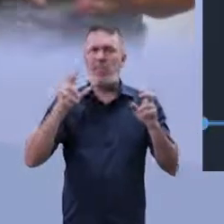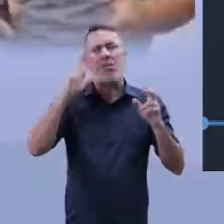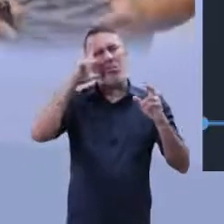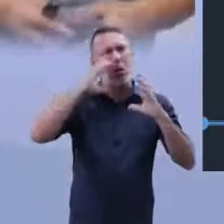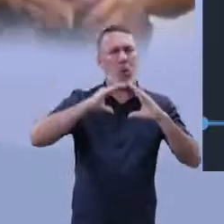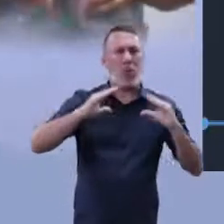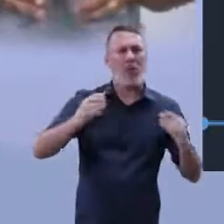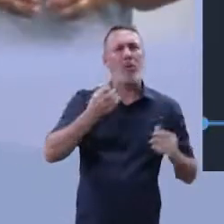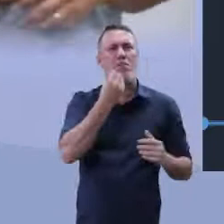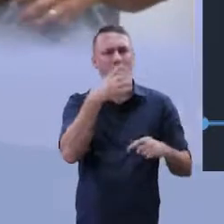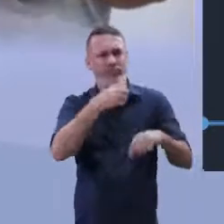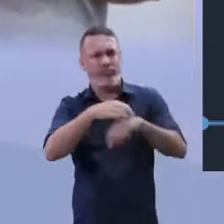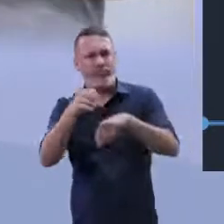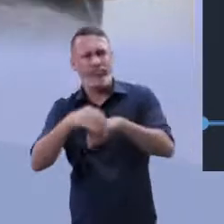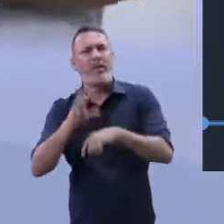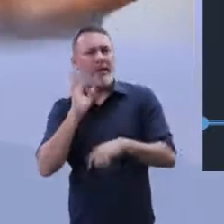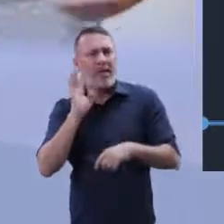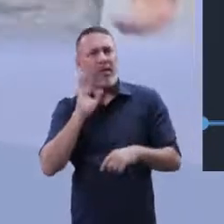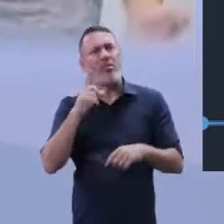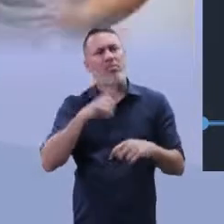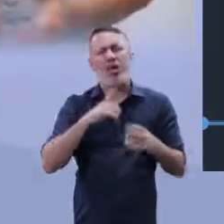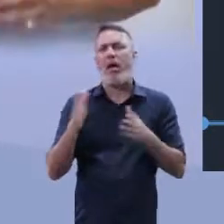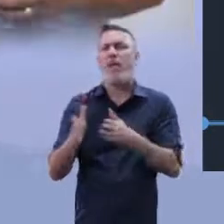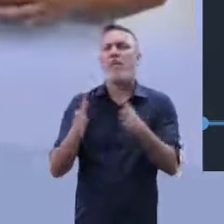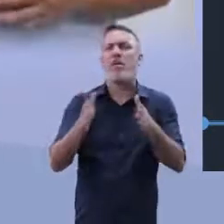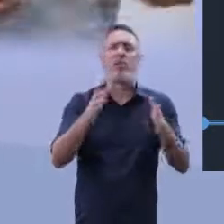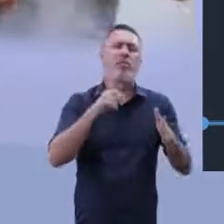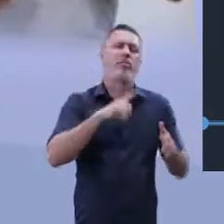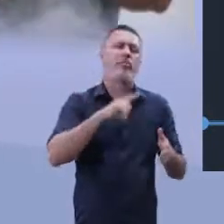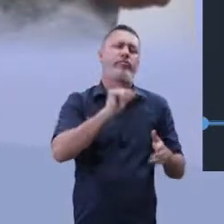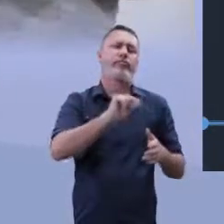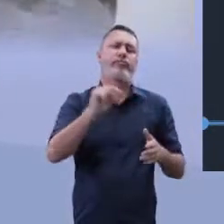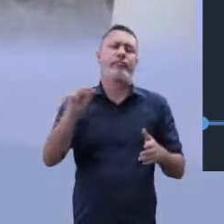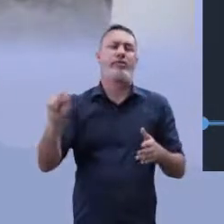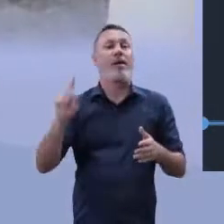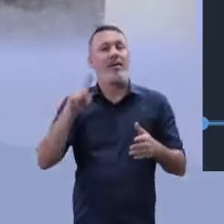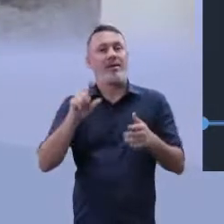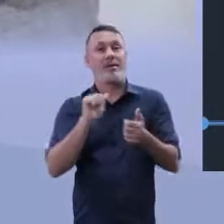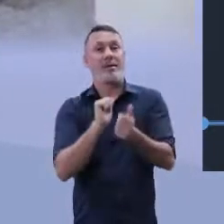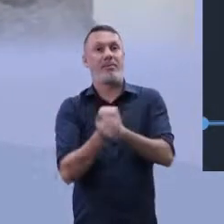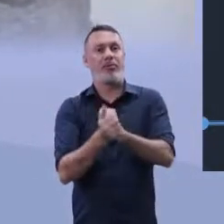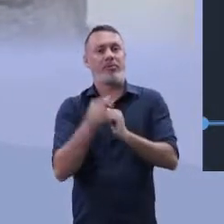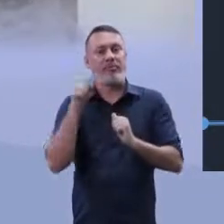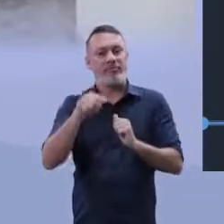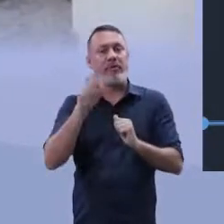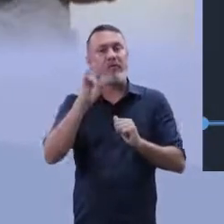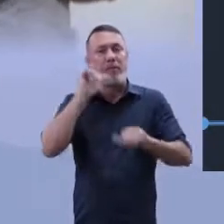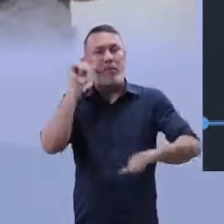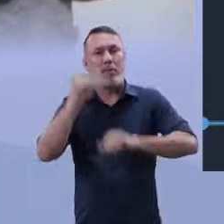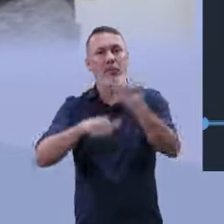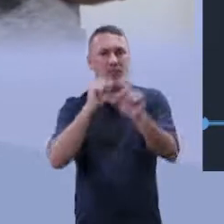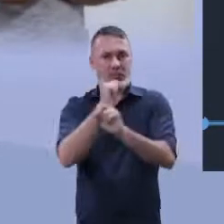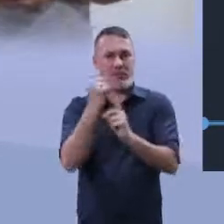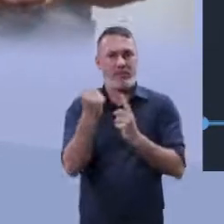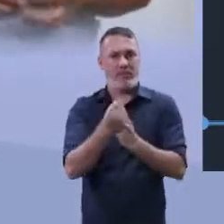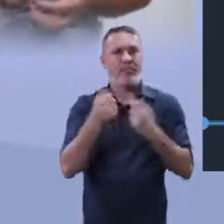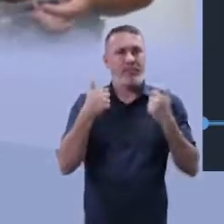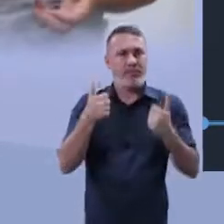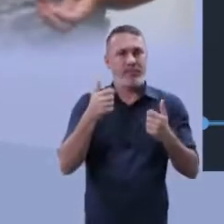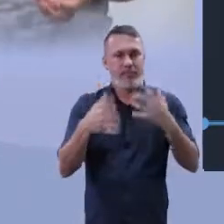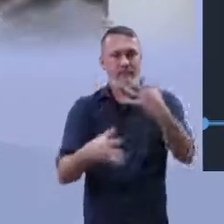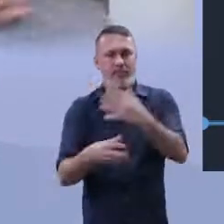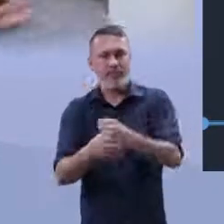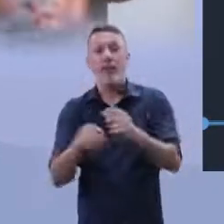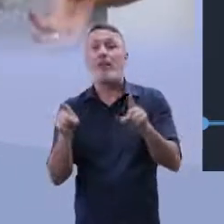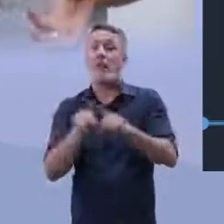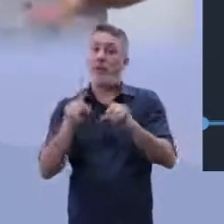um teminha muito tranquilo, muito de boa, que tem muito caminho a ser seguido. Que é sobre o esporte como fator de modificação social. Falei com